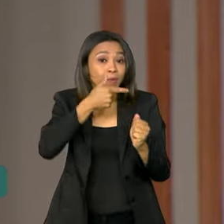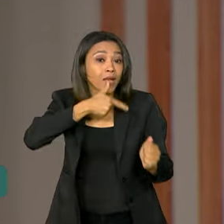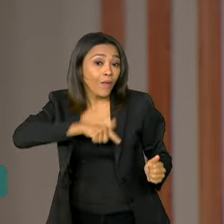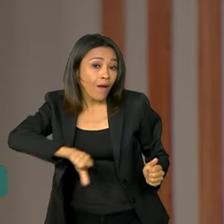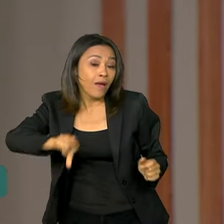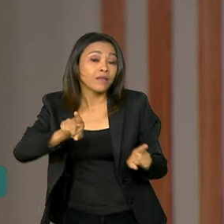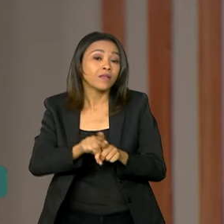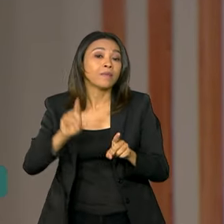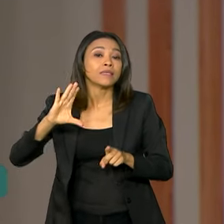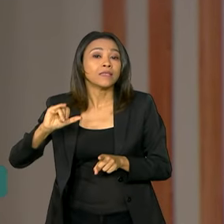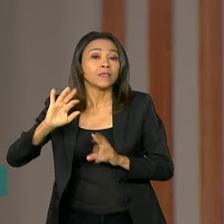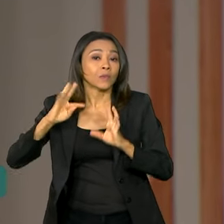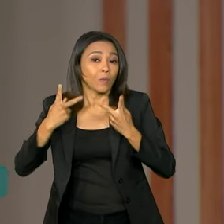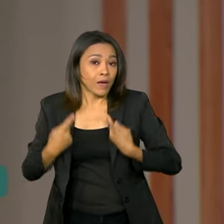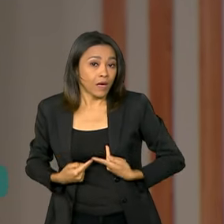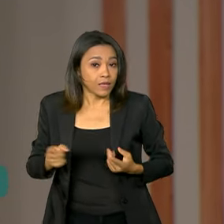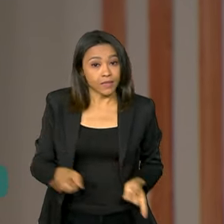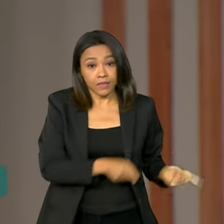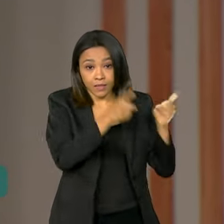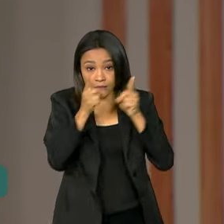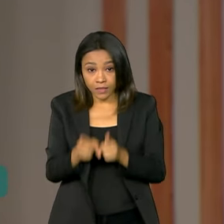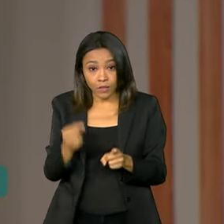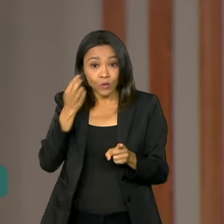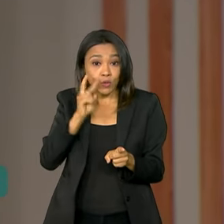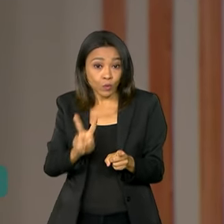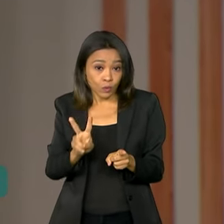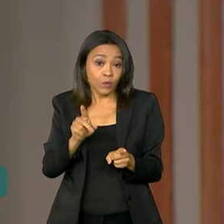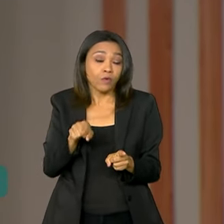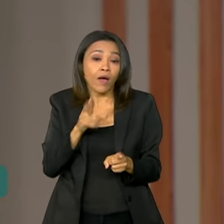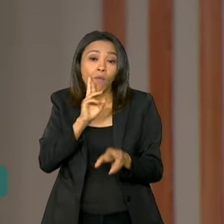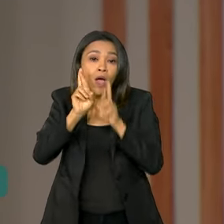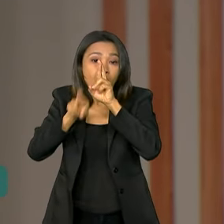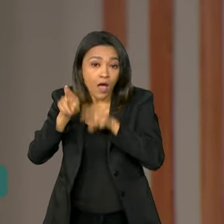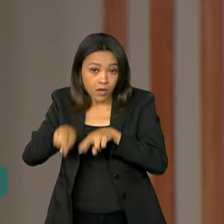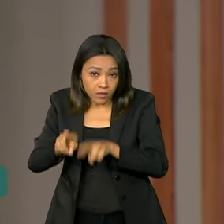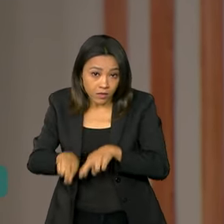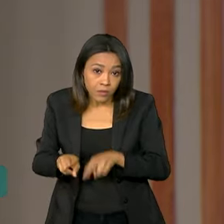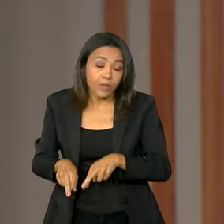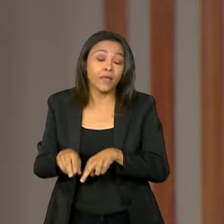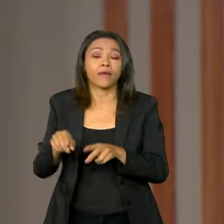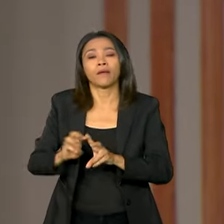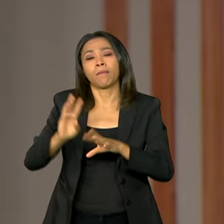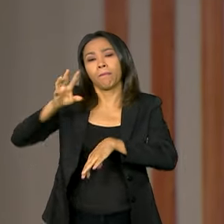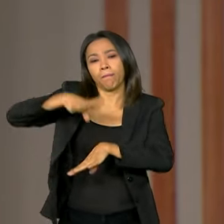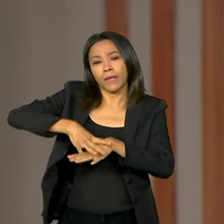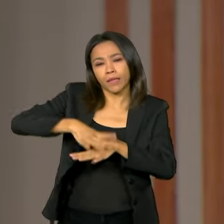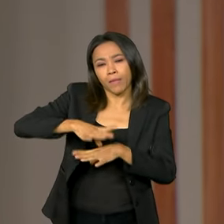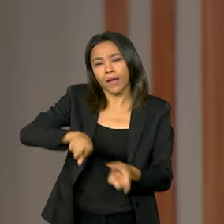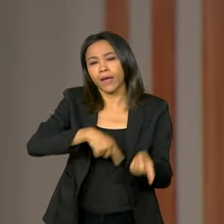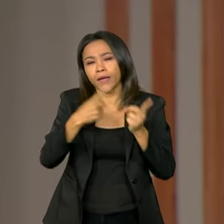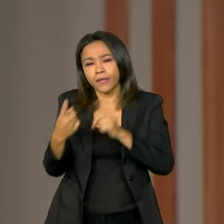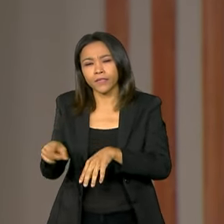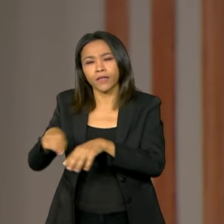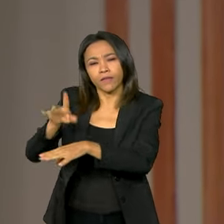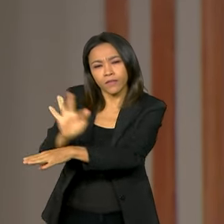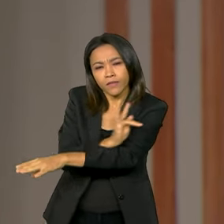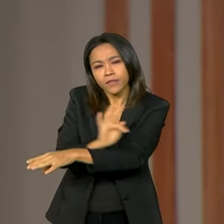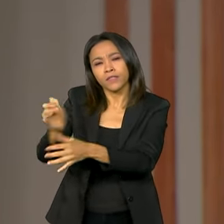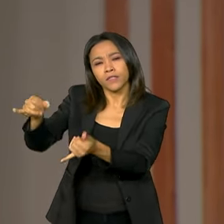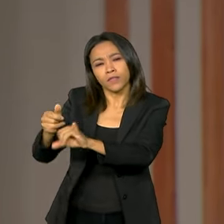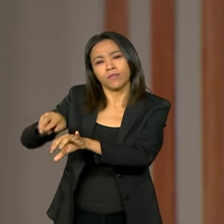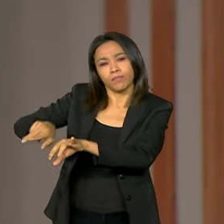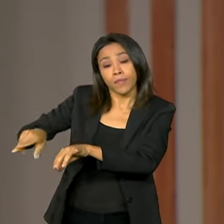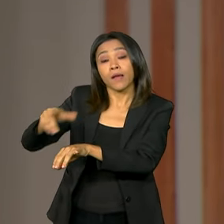e ciências humanas. No segundo dia, os candidatos responderão as questões de matemática e ciências da natureza.